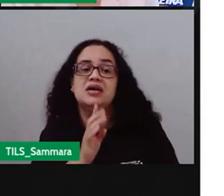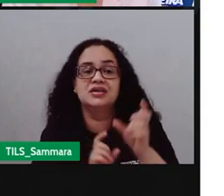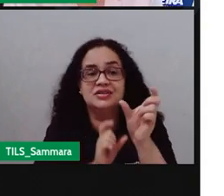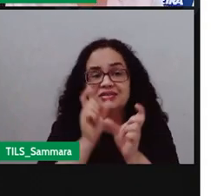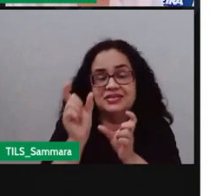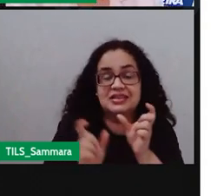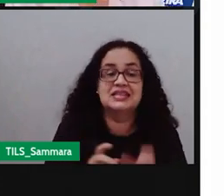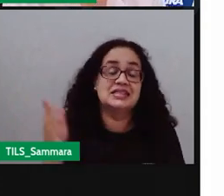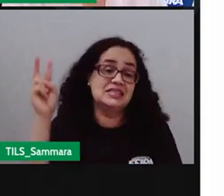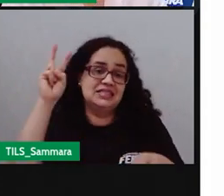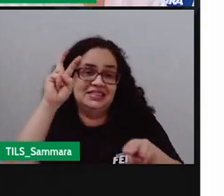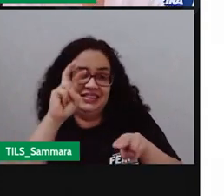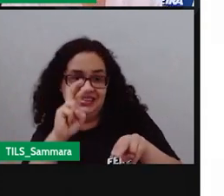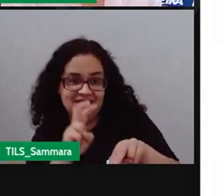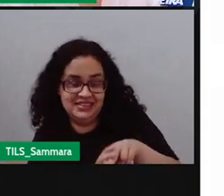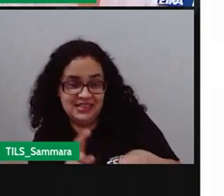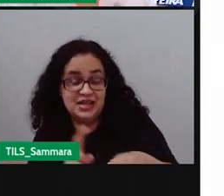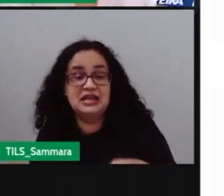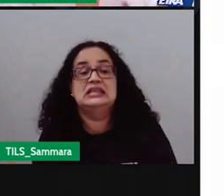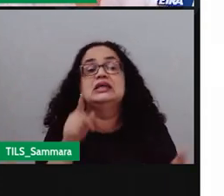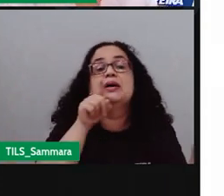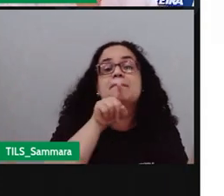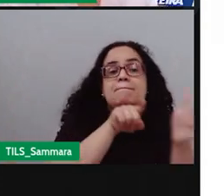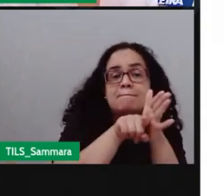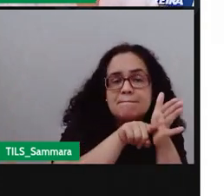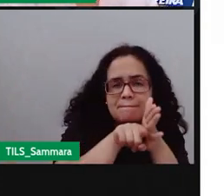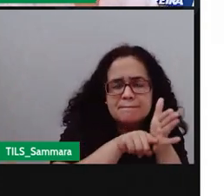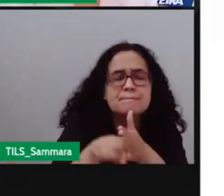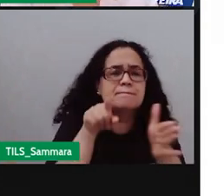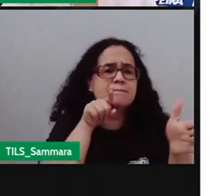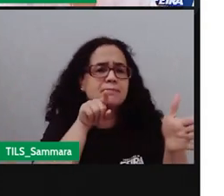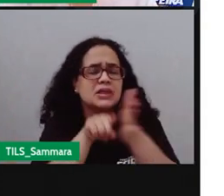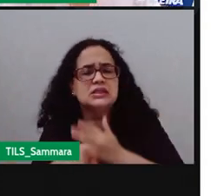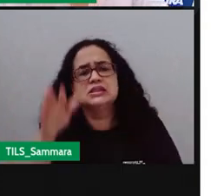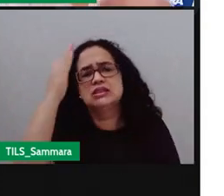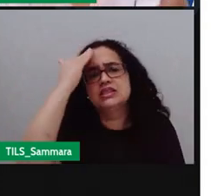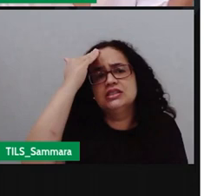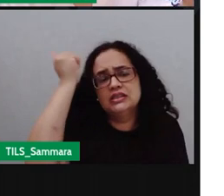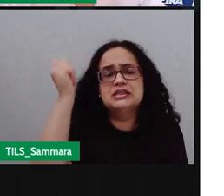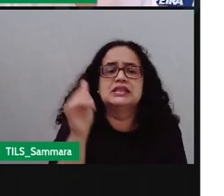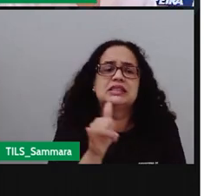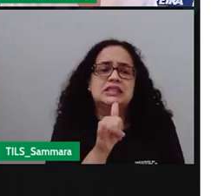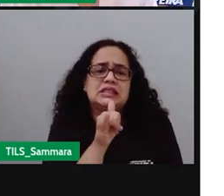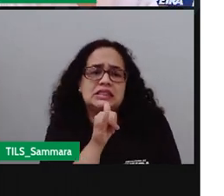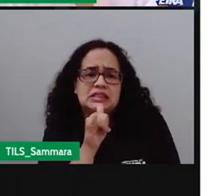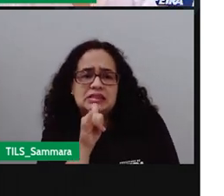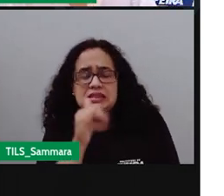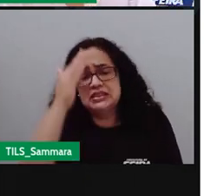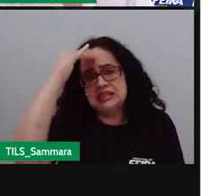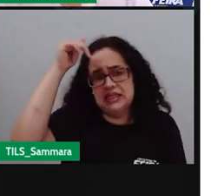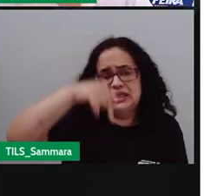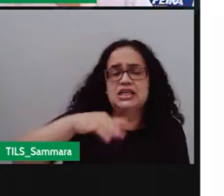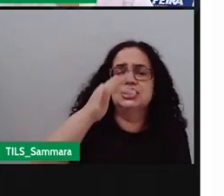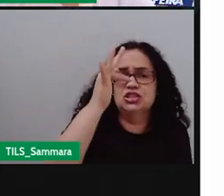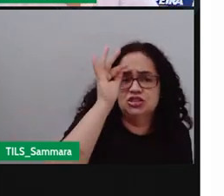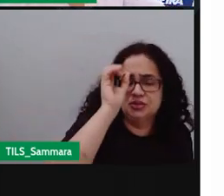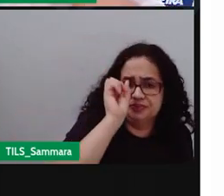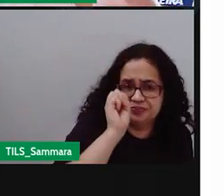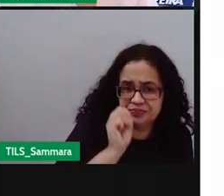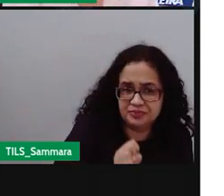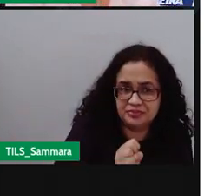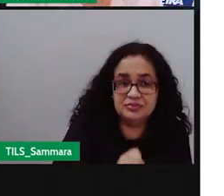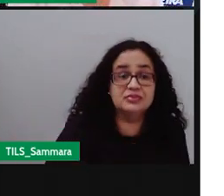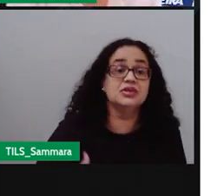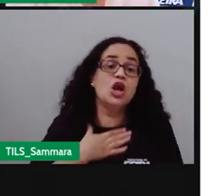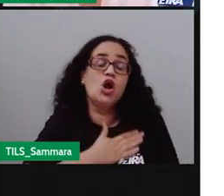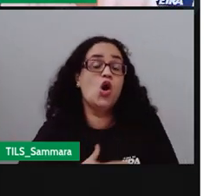que o quê? sentar e elaborar perguntas, né, que eu quisesse saber, tipo, se ela é de Feira de Santana, se